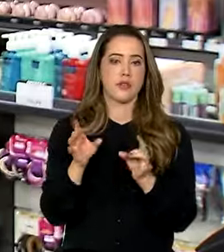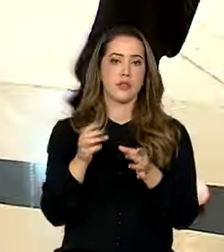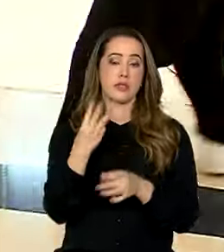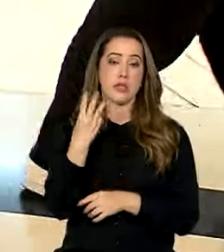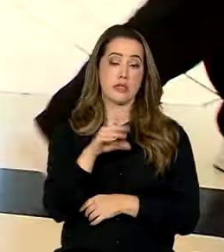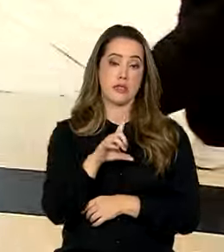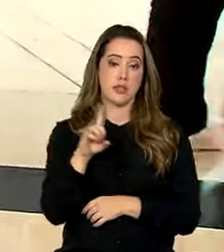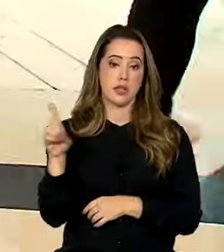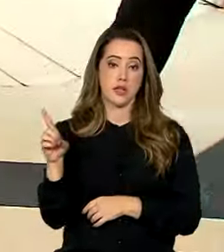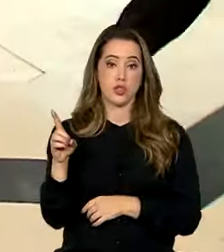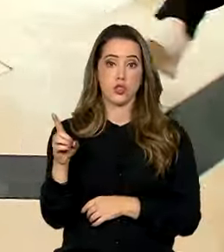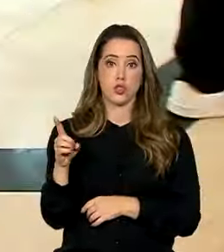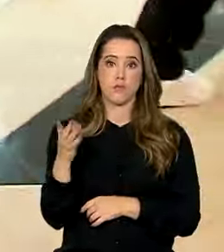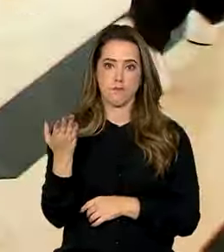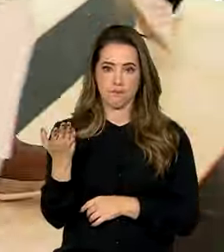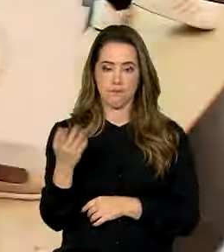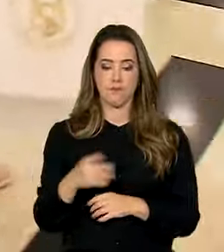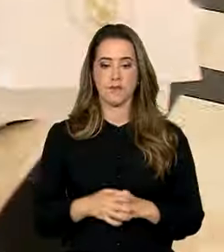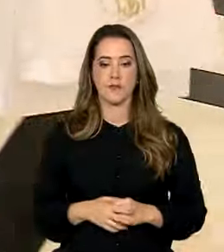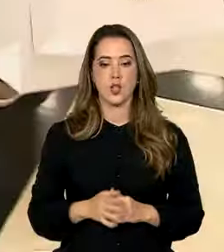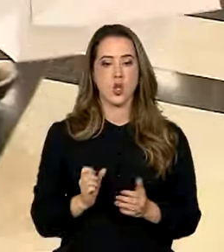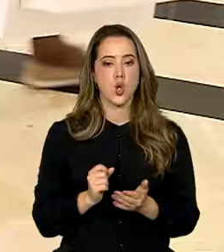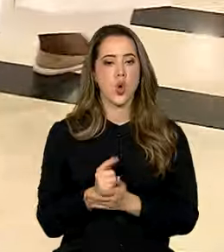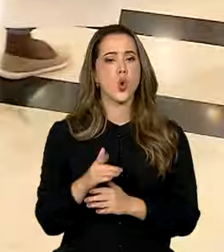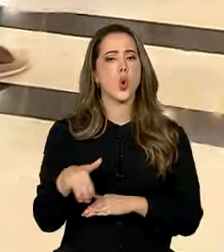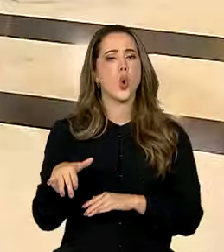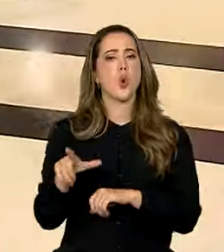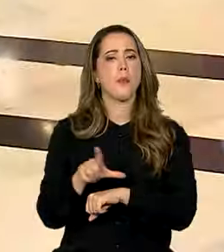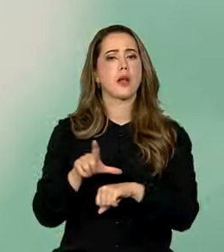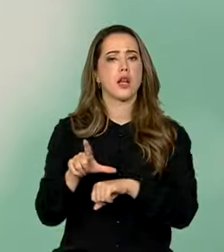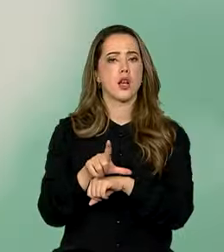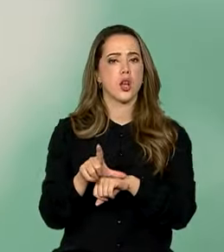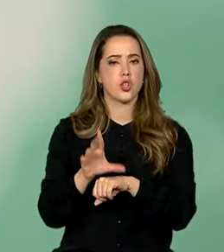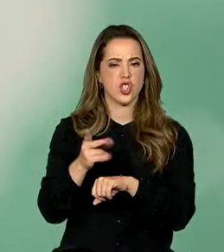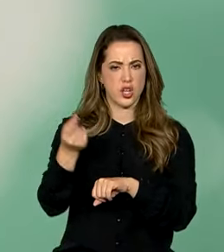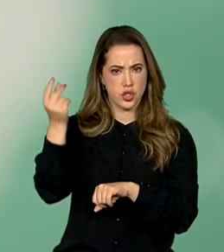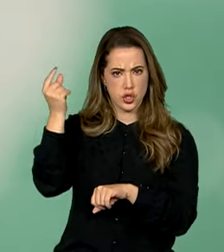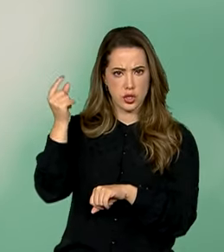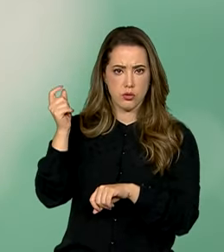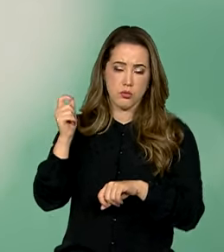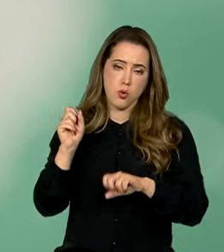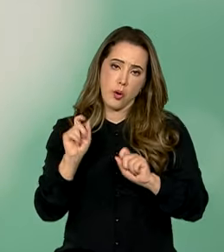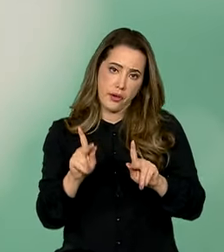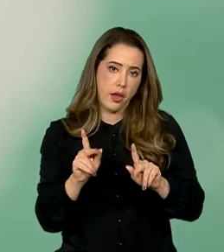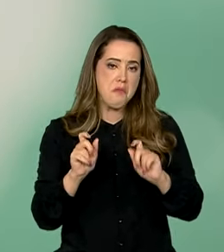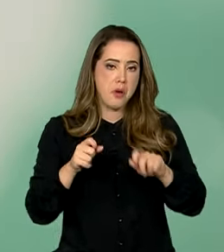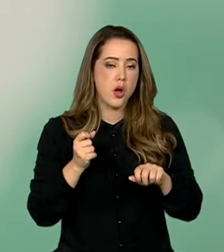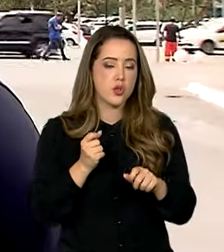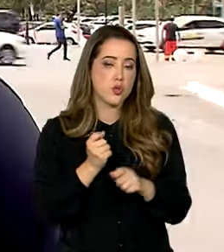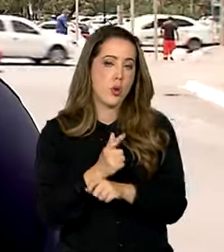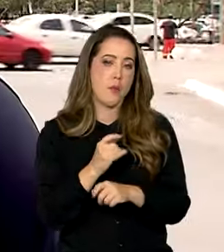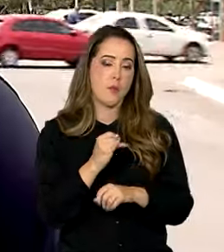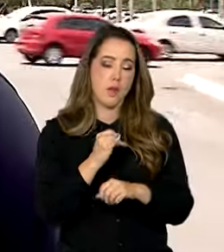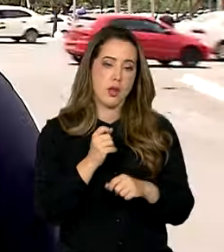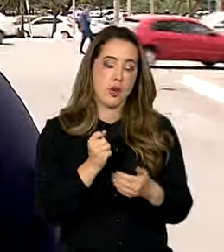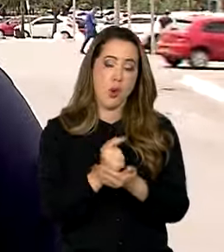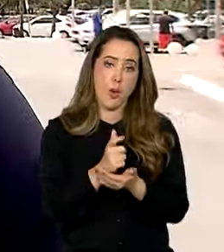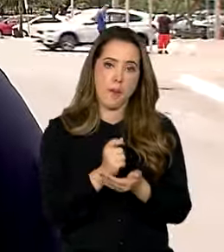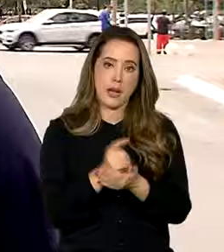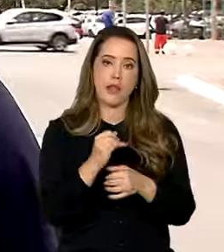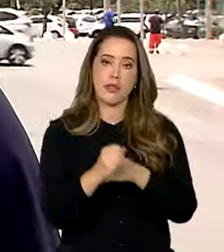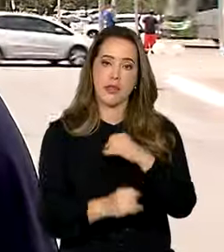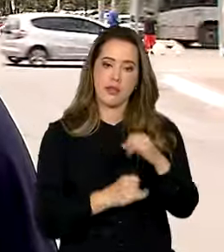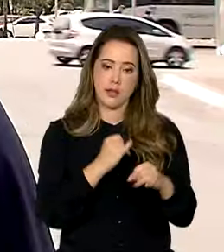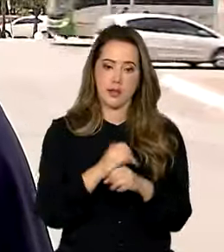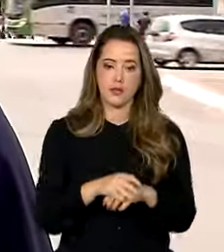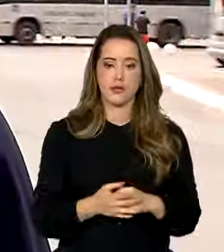Black Friday. Comprar na rua é coisa do passado? Tudo bem. Pode comprar pela internet também. Pesquisa na internet, vai